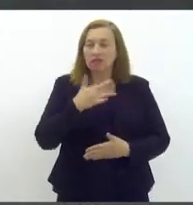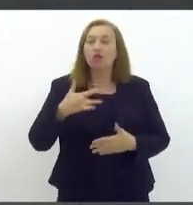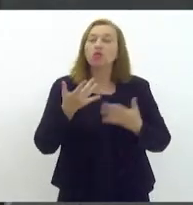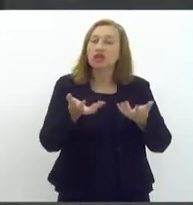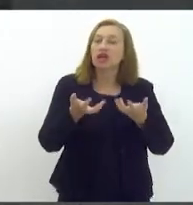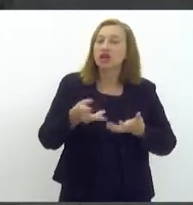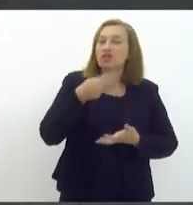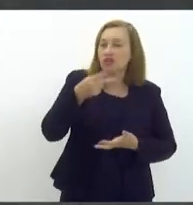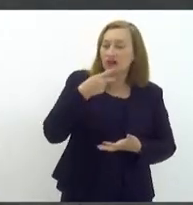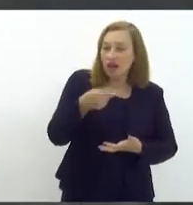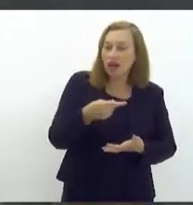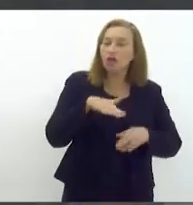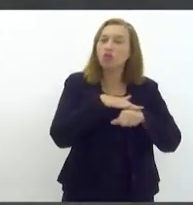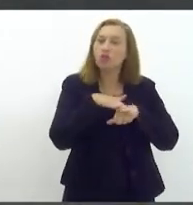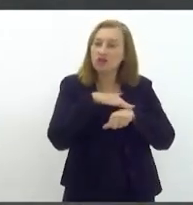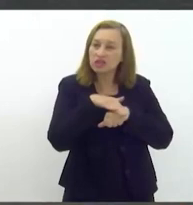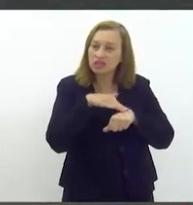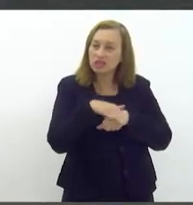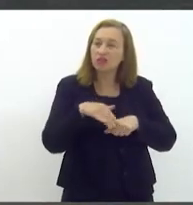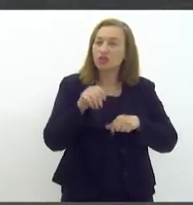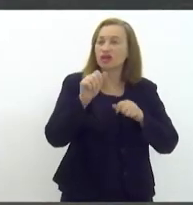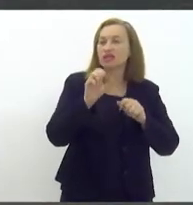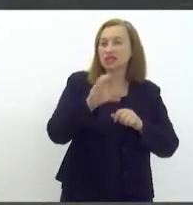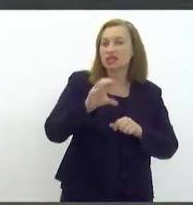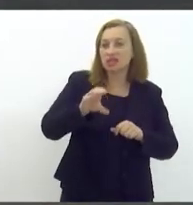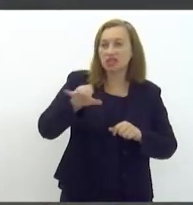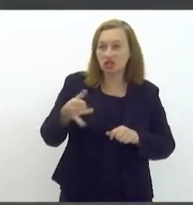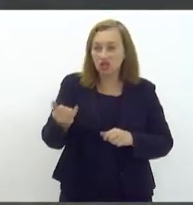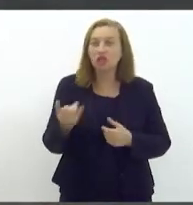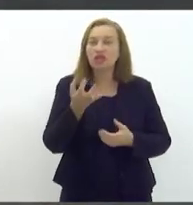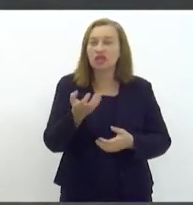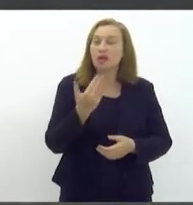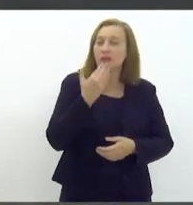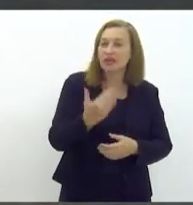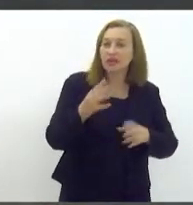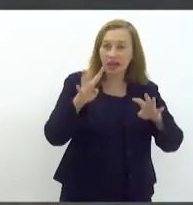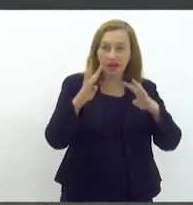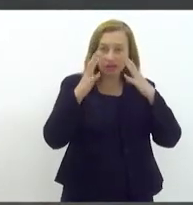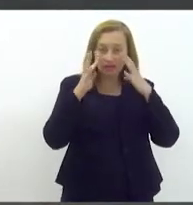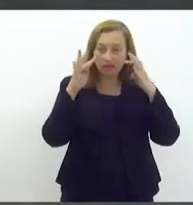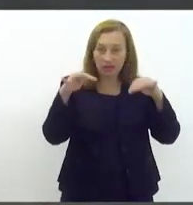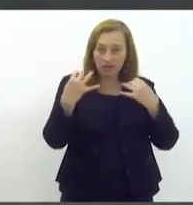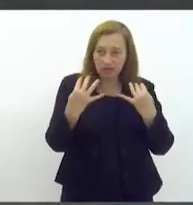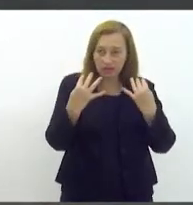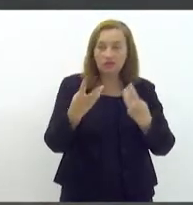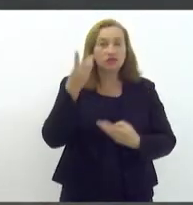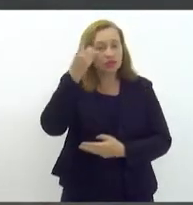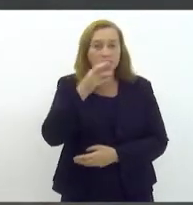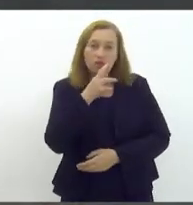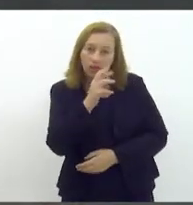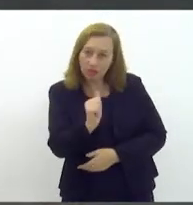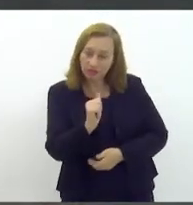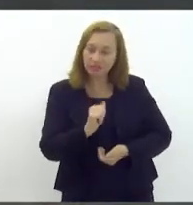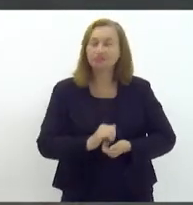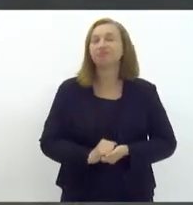dizer que conversei com a CCJ, queria pedir a atenção do deputado Rodrigo Amorim.